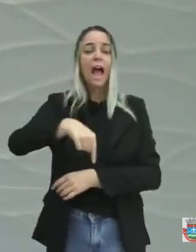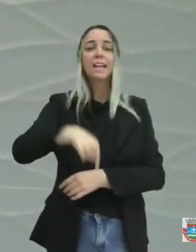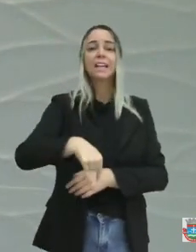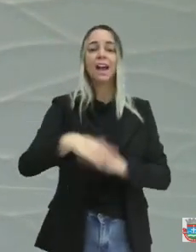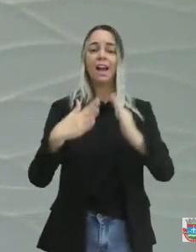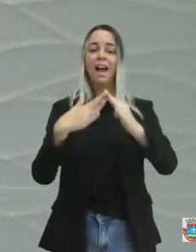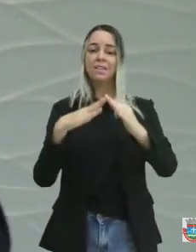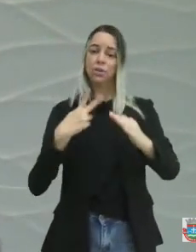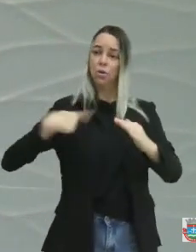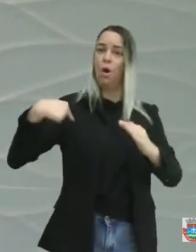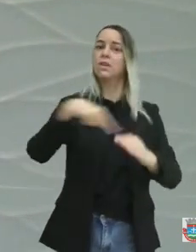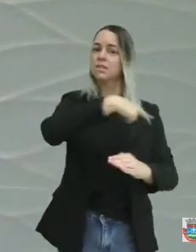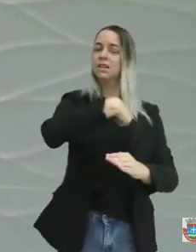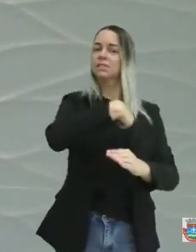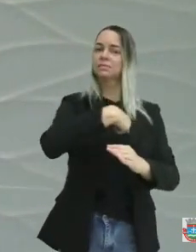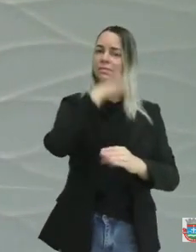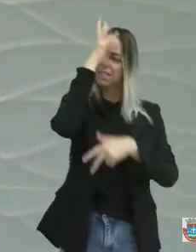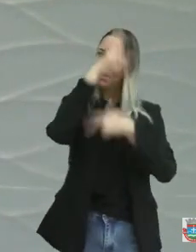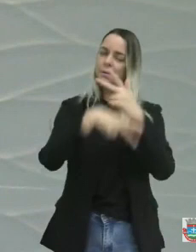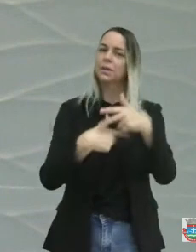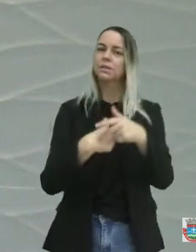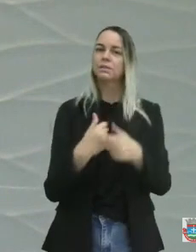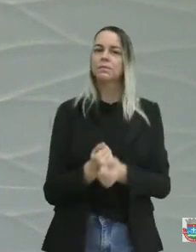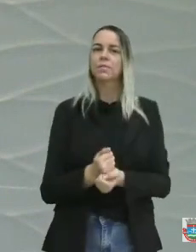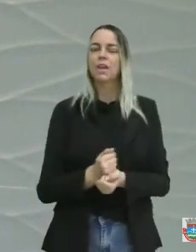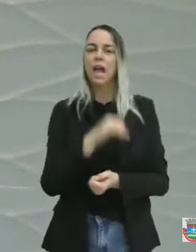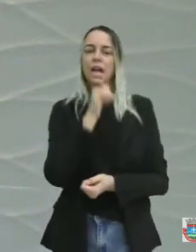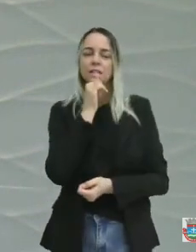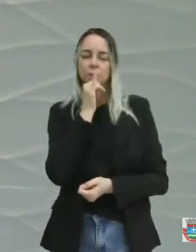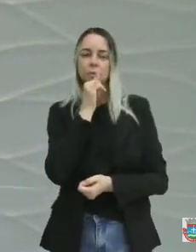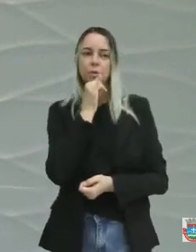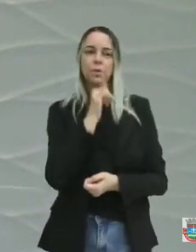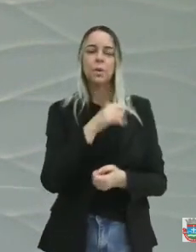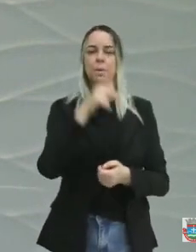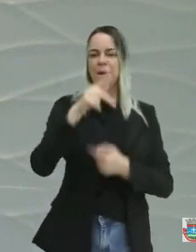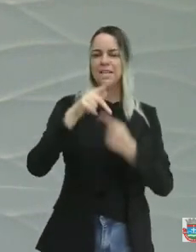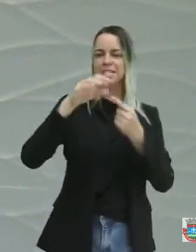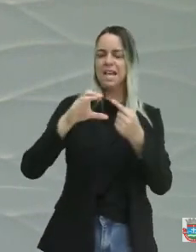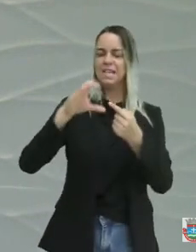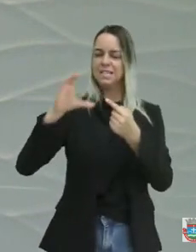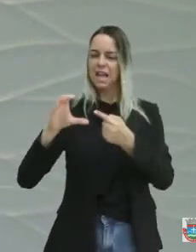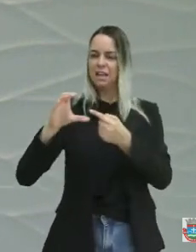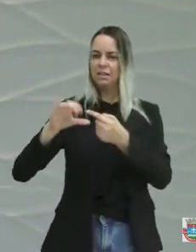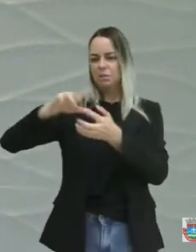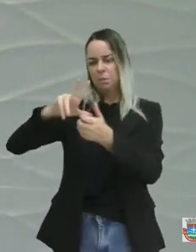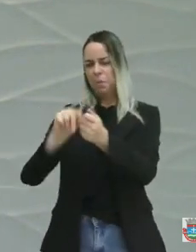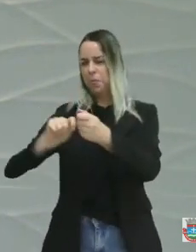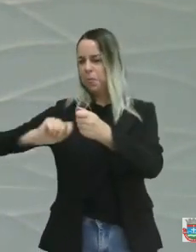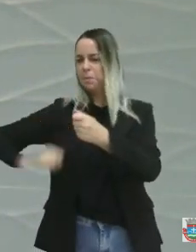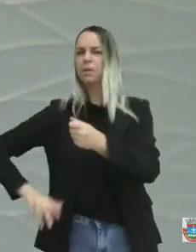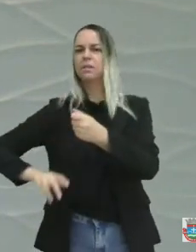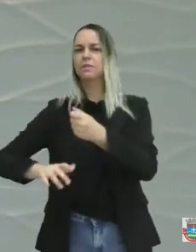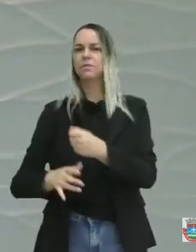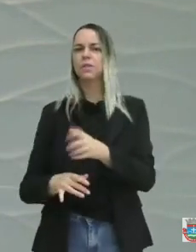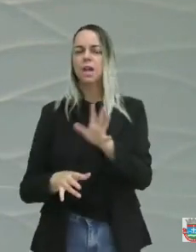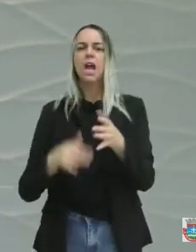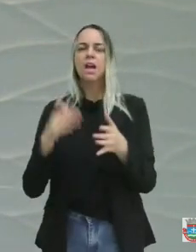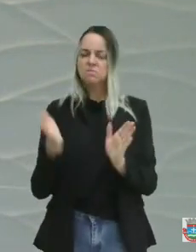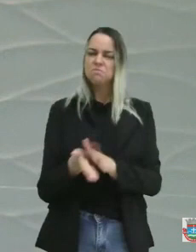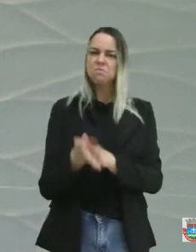Estão tentando rasgar, estão rasgando, começaram o ano passado. Quero parabenizar o vereador Léo, que é da situação.